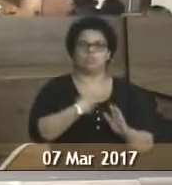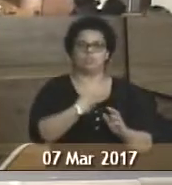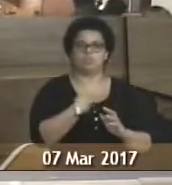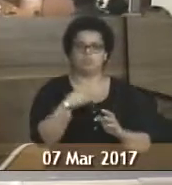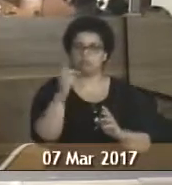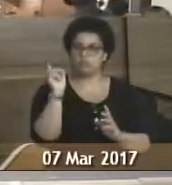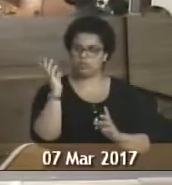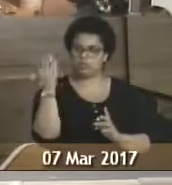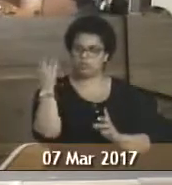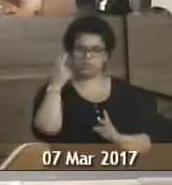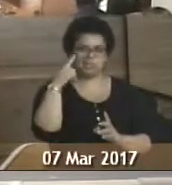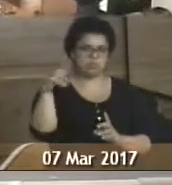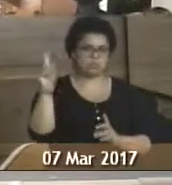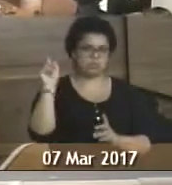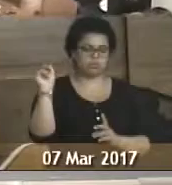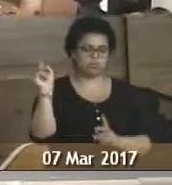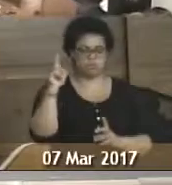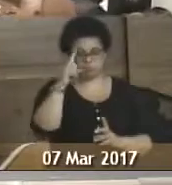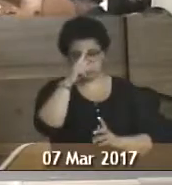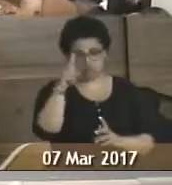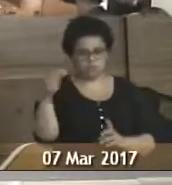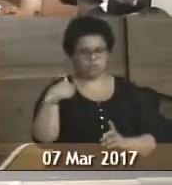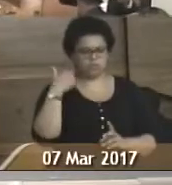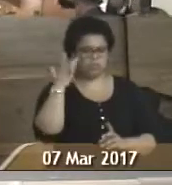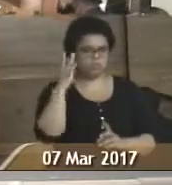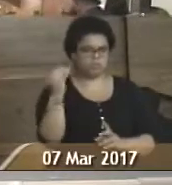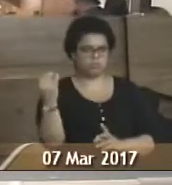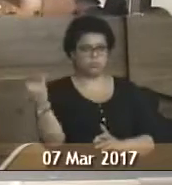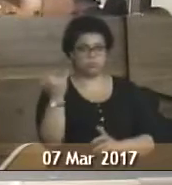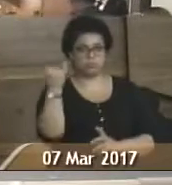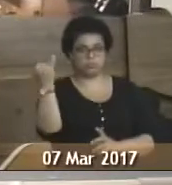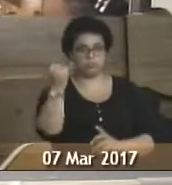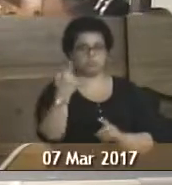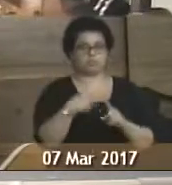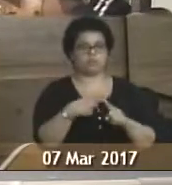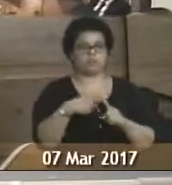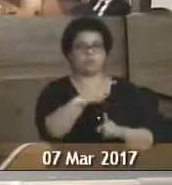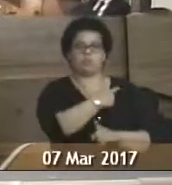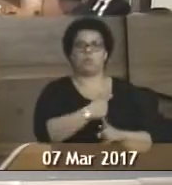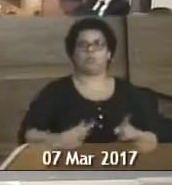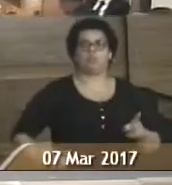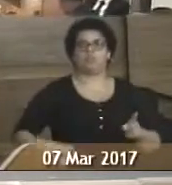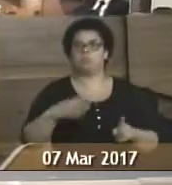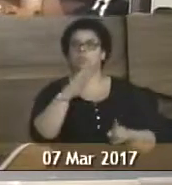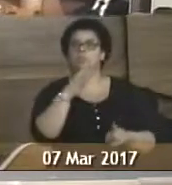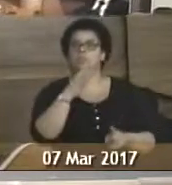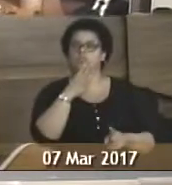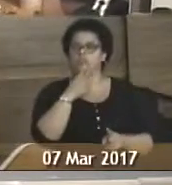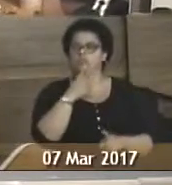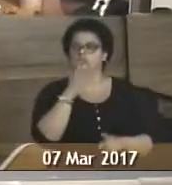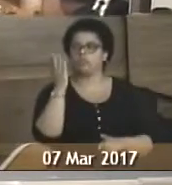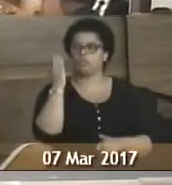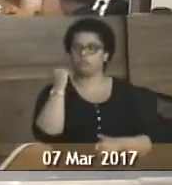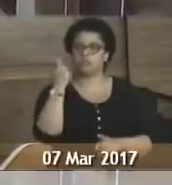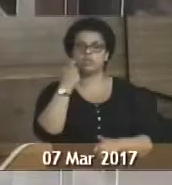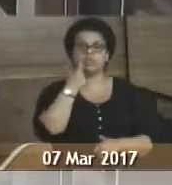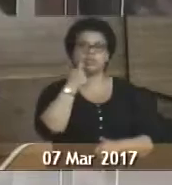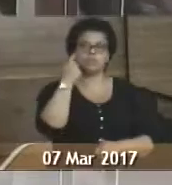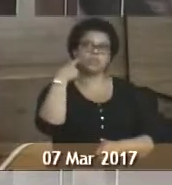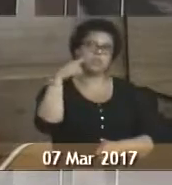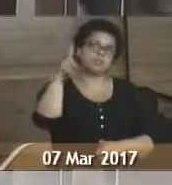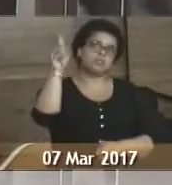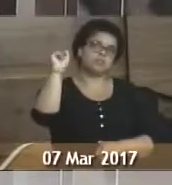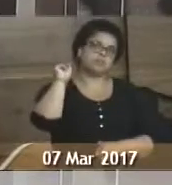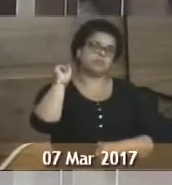essa semana, que eu acho de suma importância, até mesmo para o governo tomar conhecimento. Na sexta-feira,